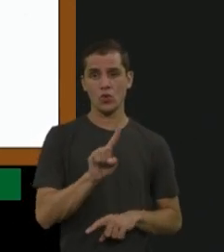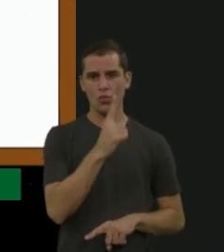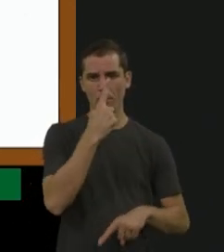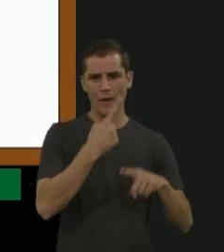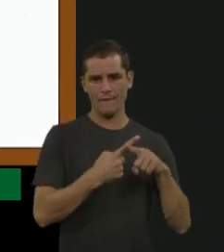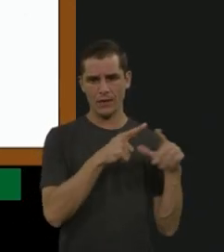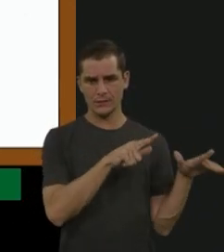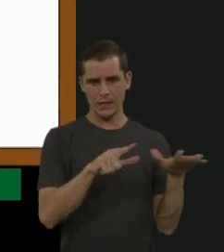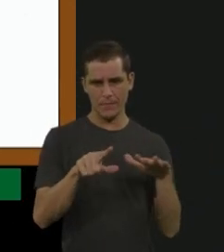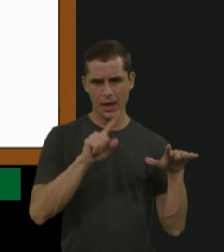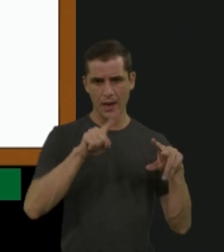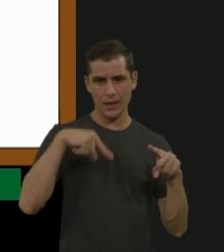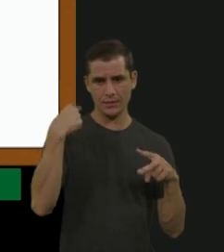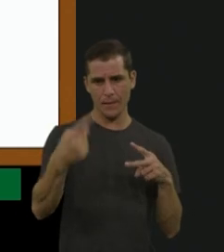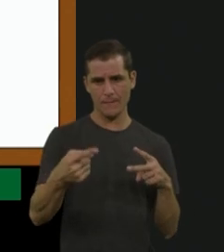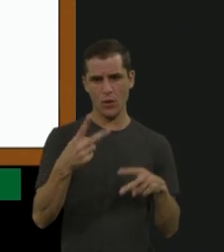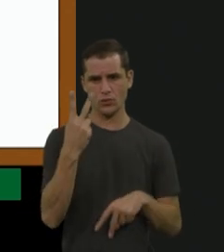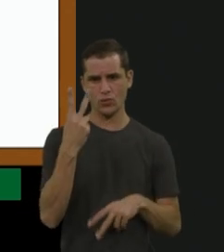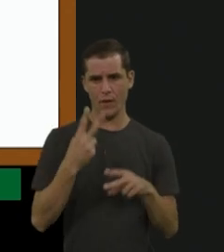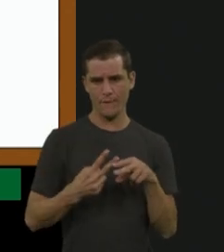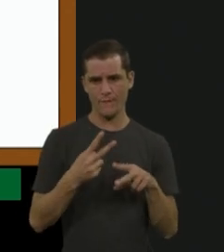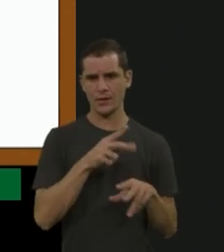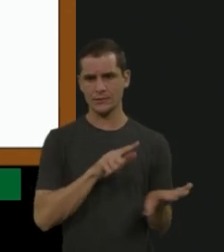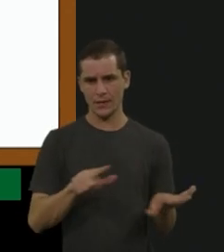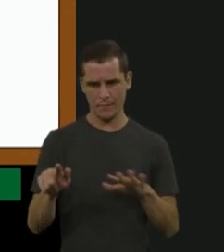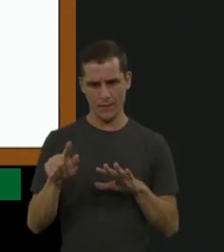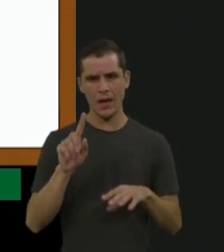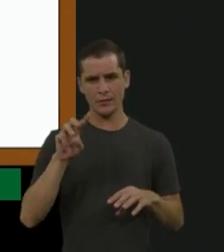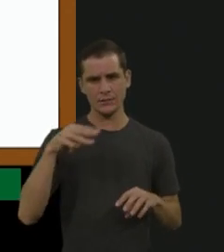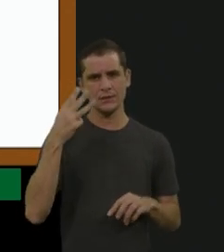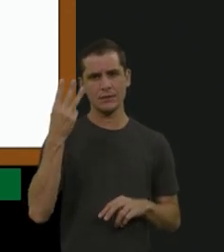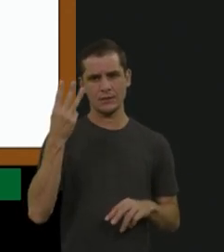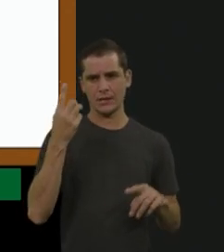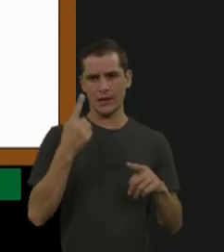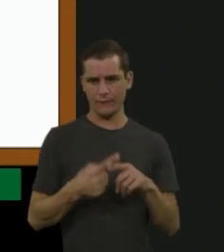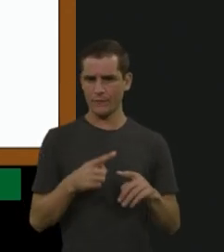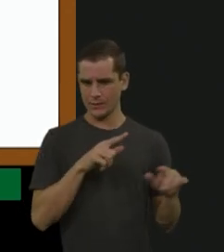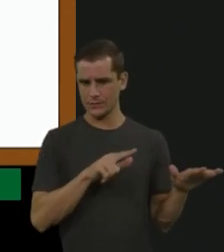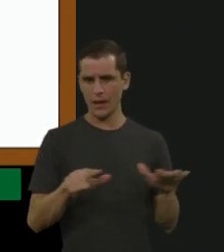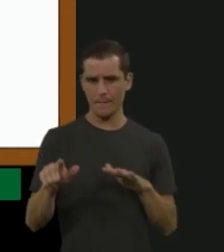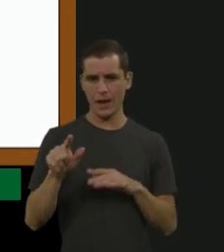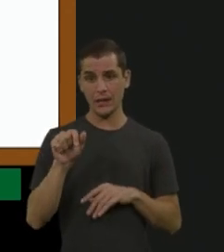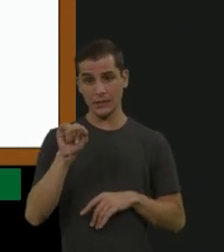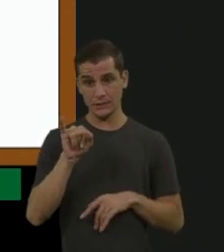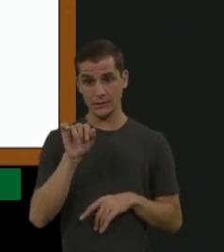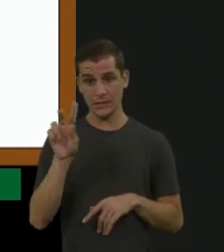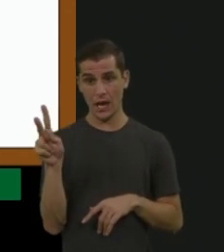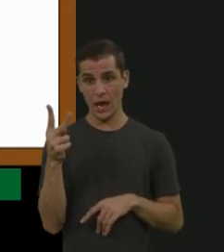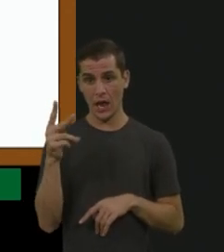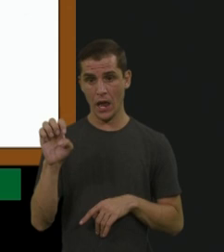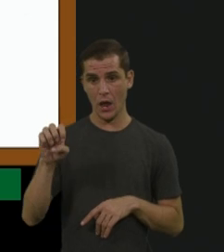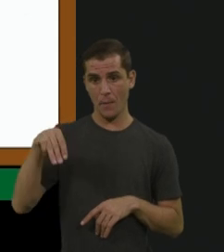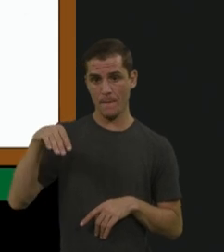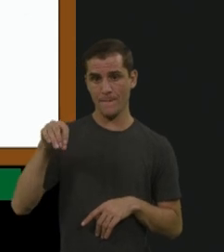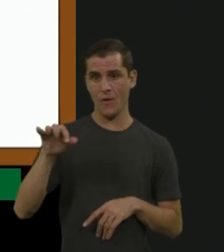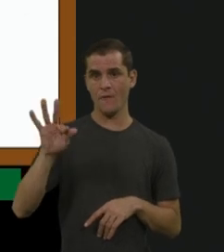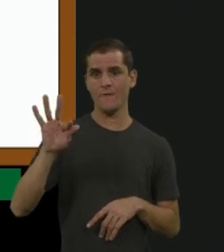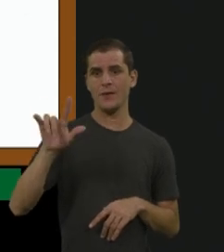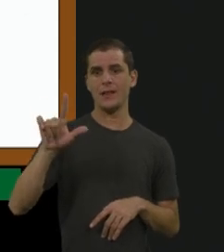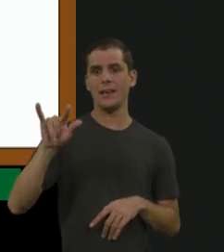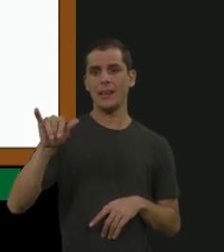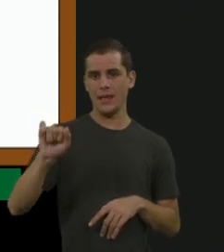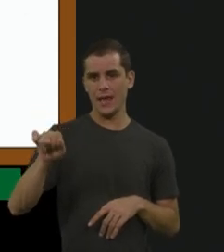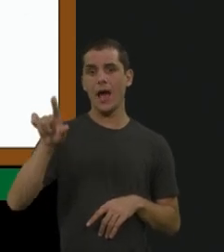vezes por semana, no caso da hemofilia A. Até para o paciente, geralmente criança, para a criança,